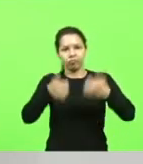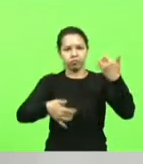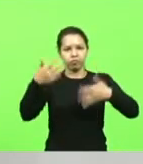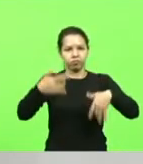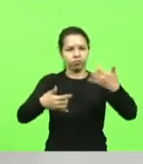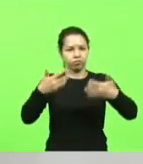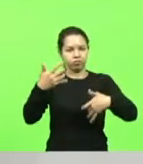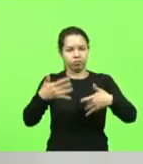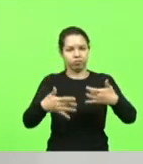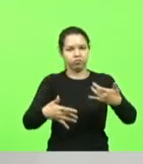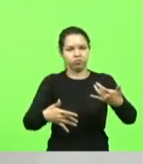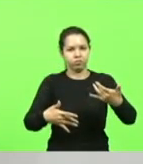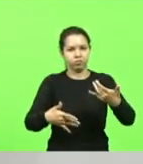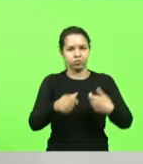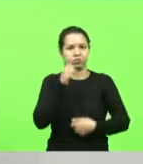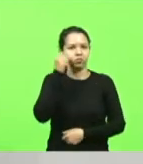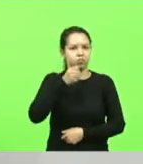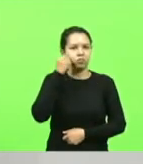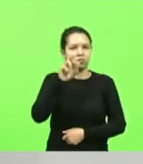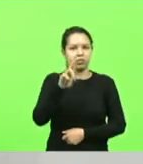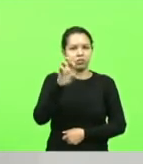O senador Renan Calheiros.